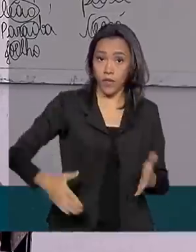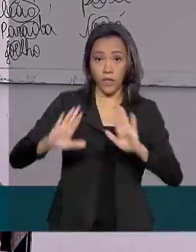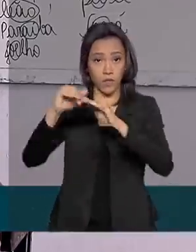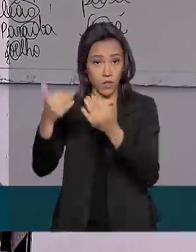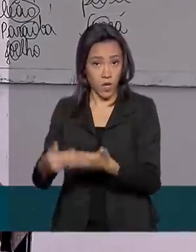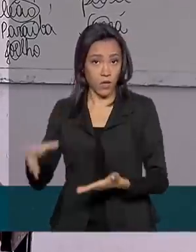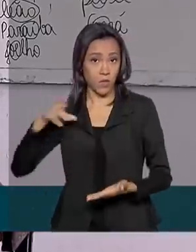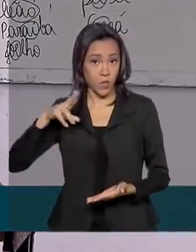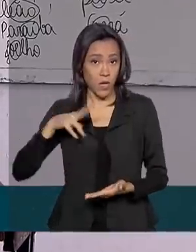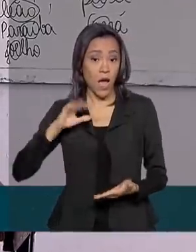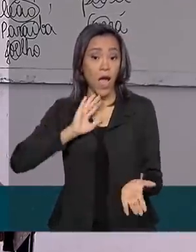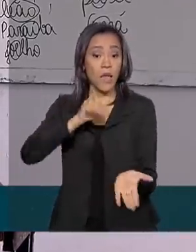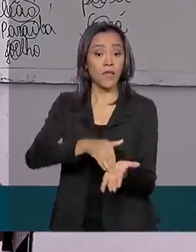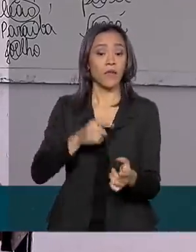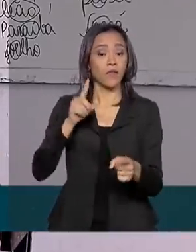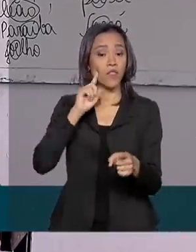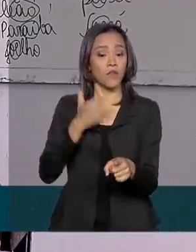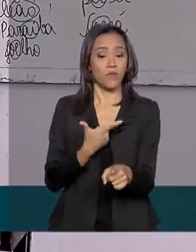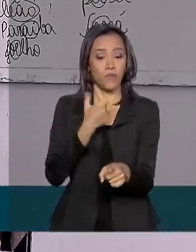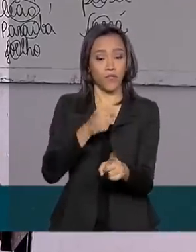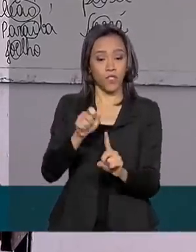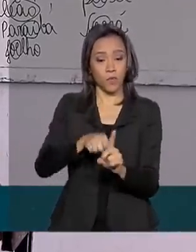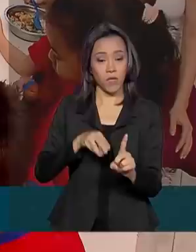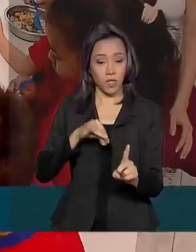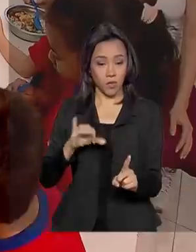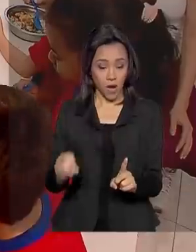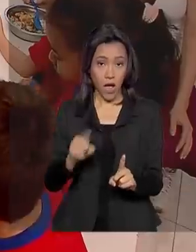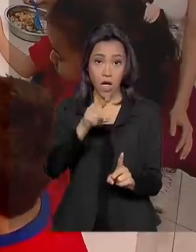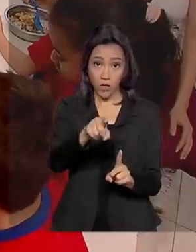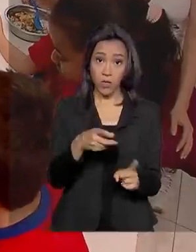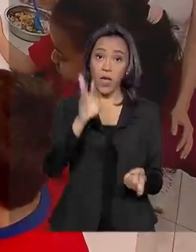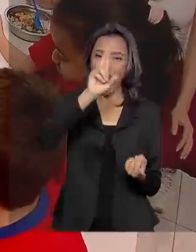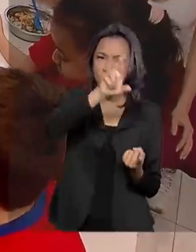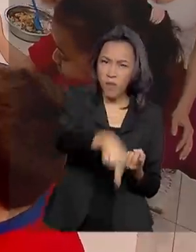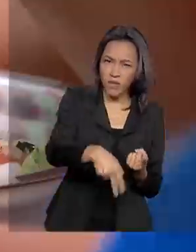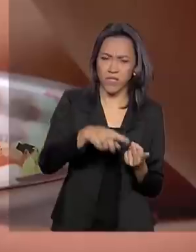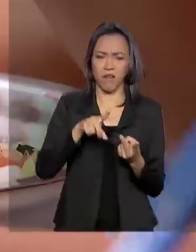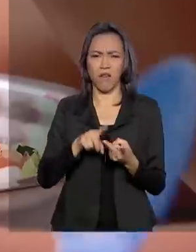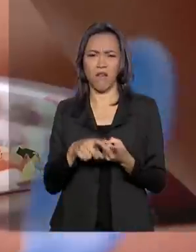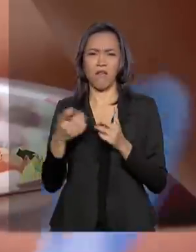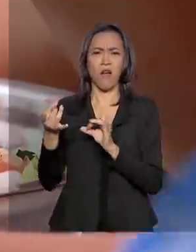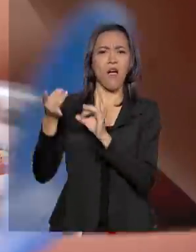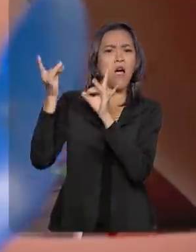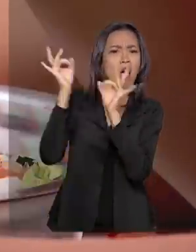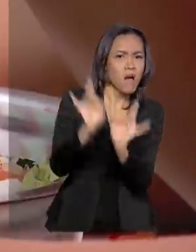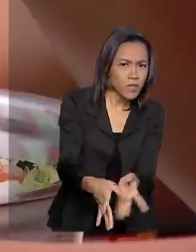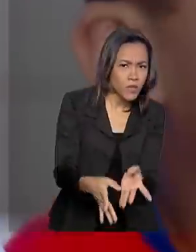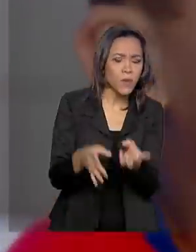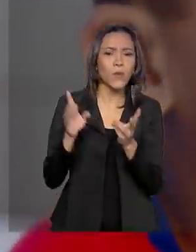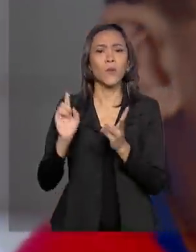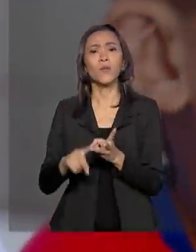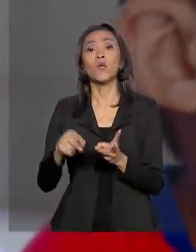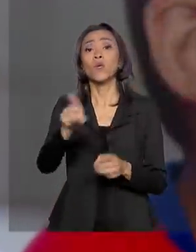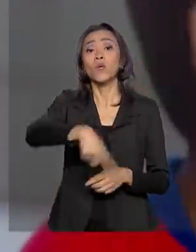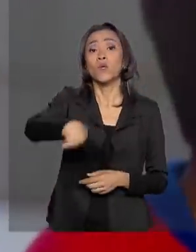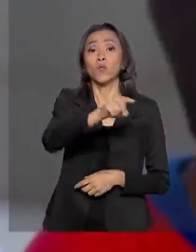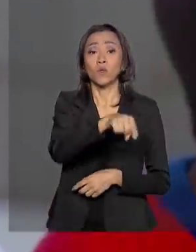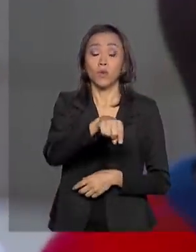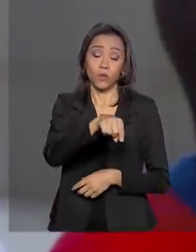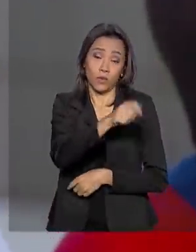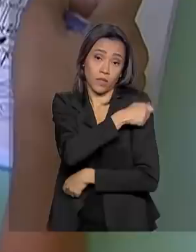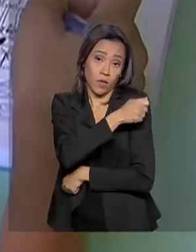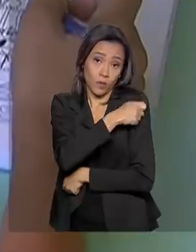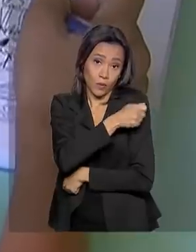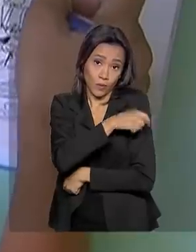informações como aprovação ou reprovação e abandono escolar dos alunos da educação básica. De